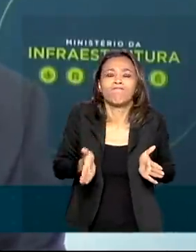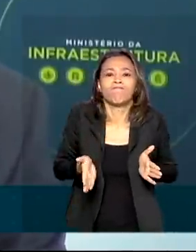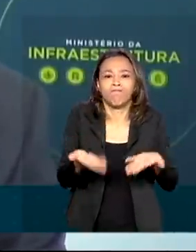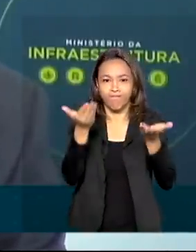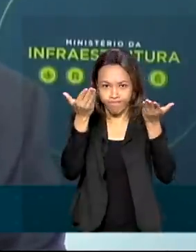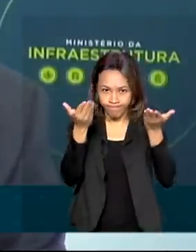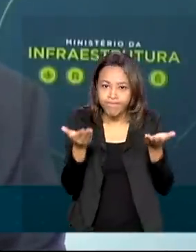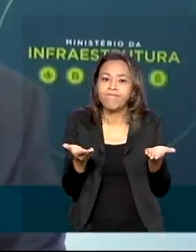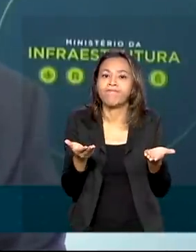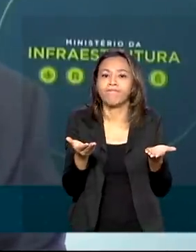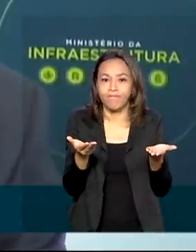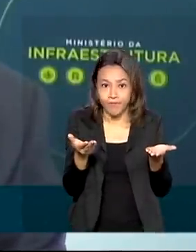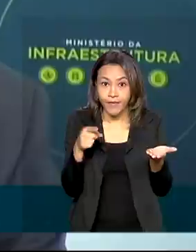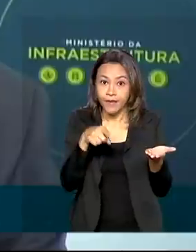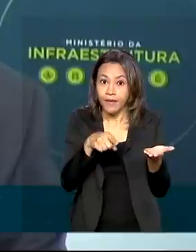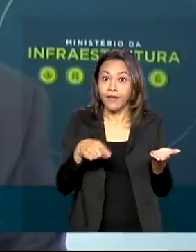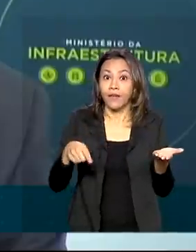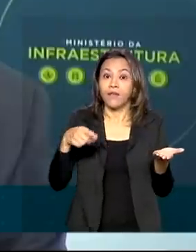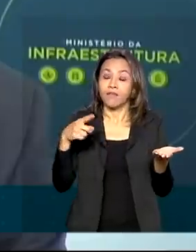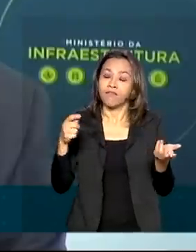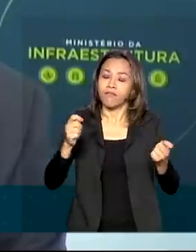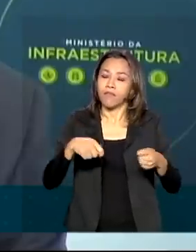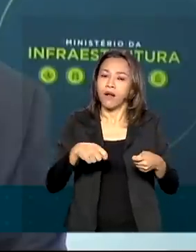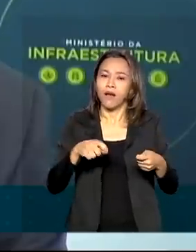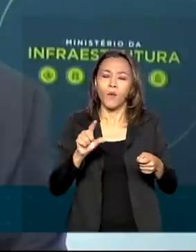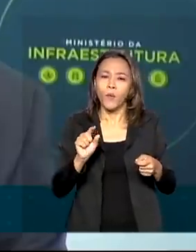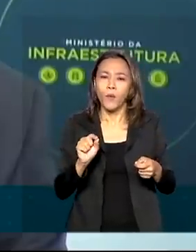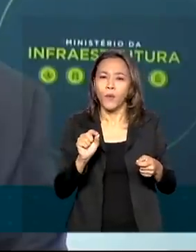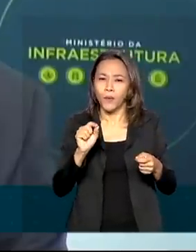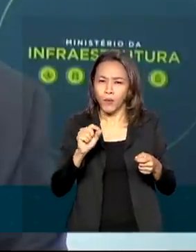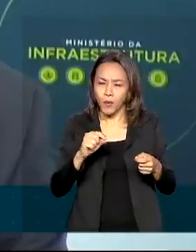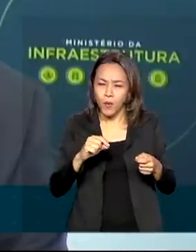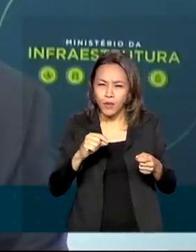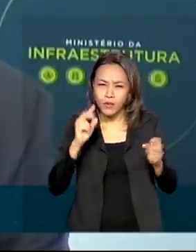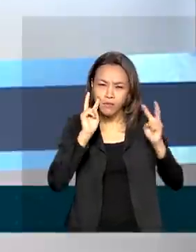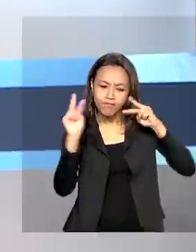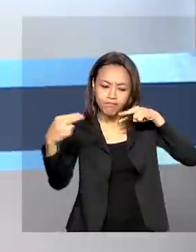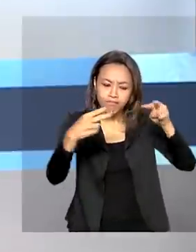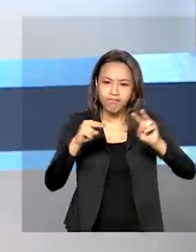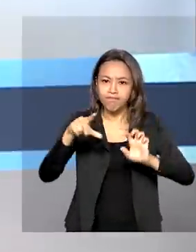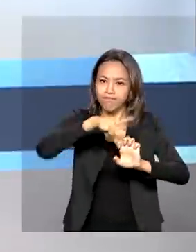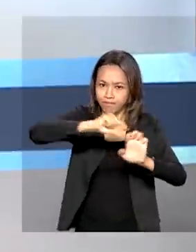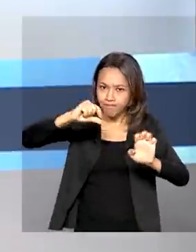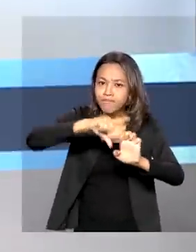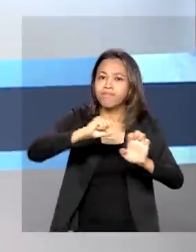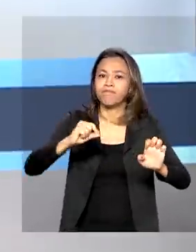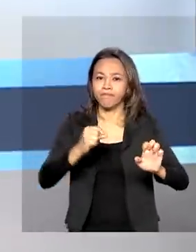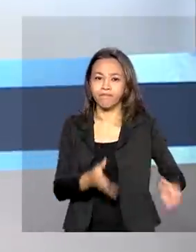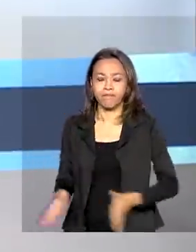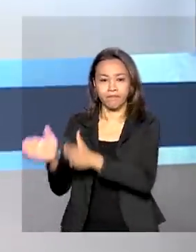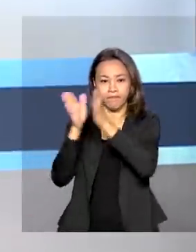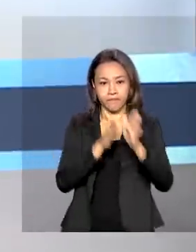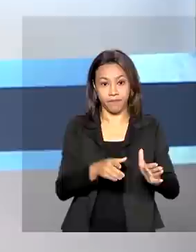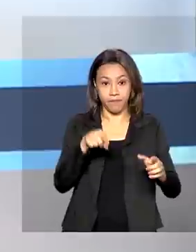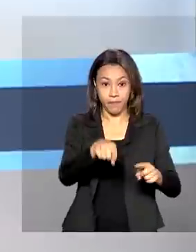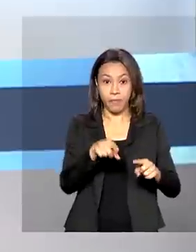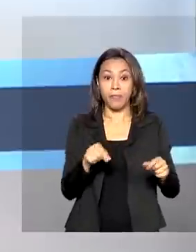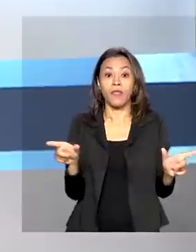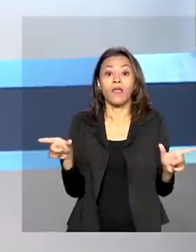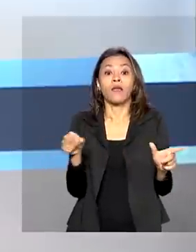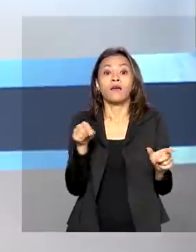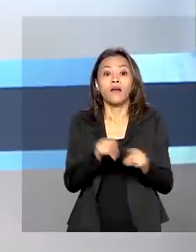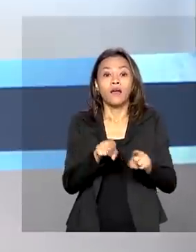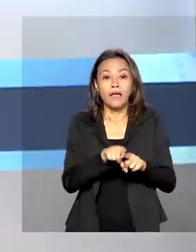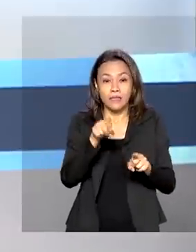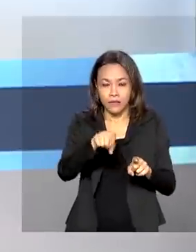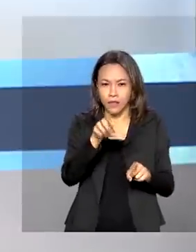com esse arrojo, com essa postura empreendedora. A Superintendência de Desenvolvimento do